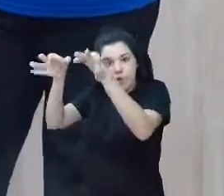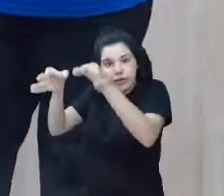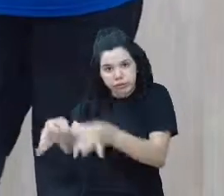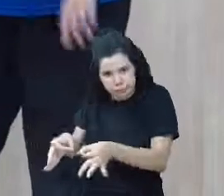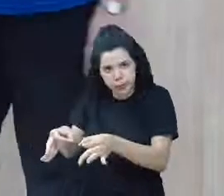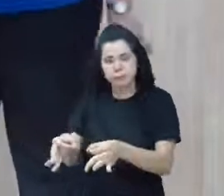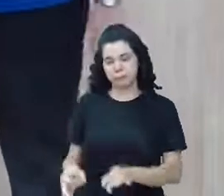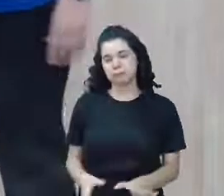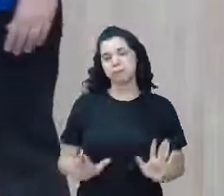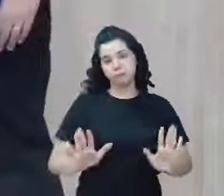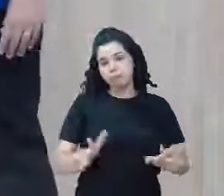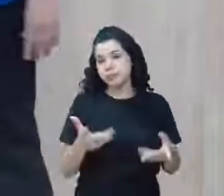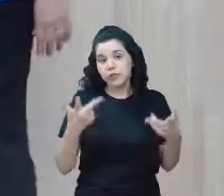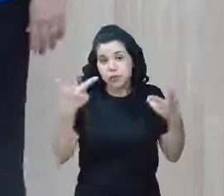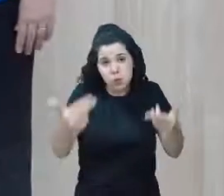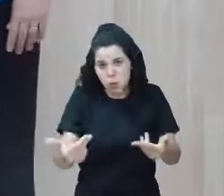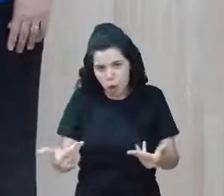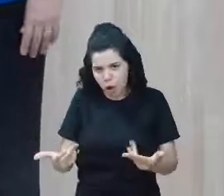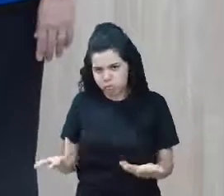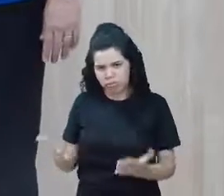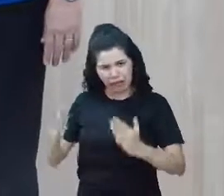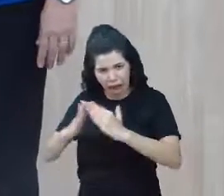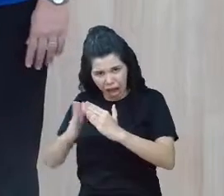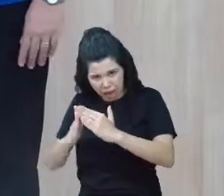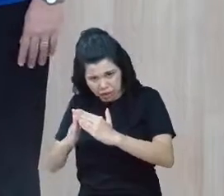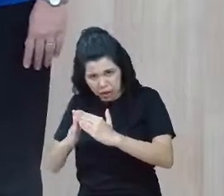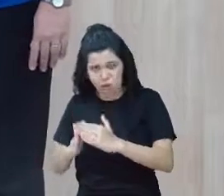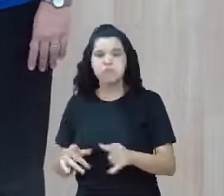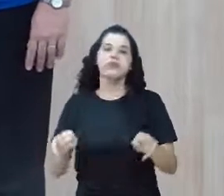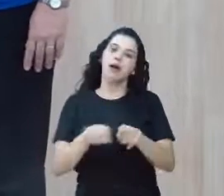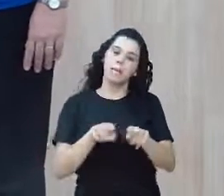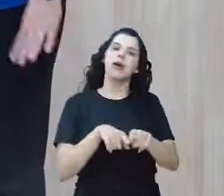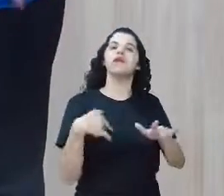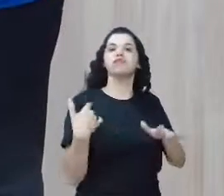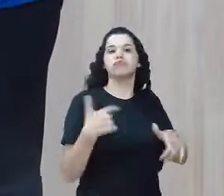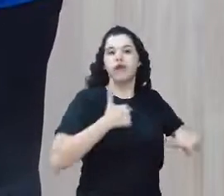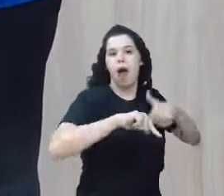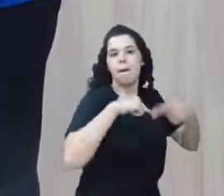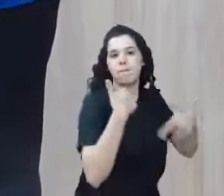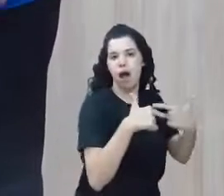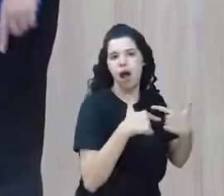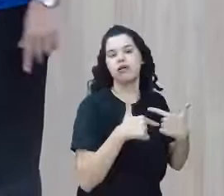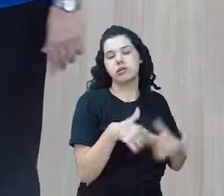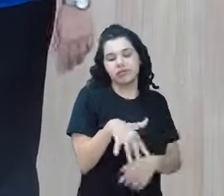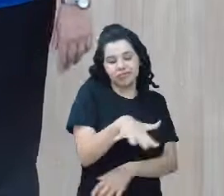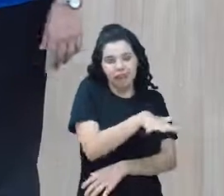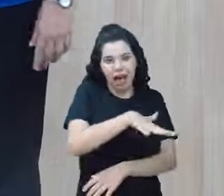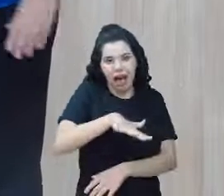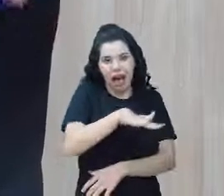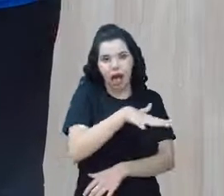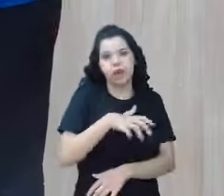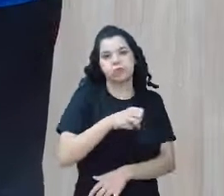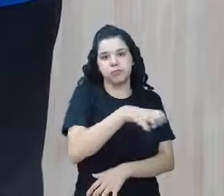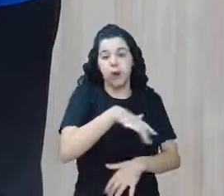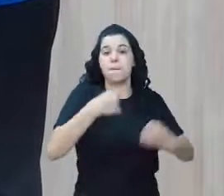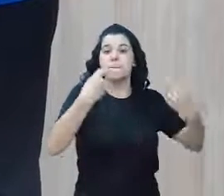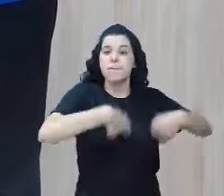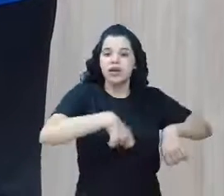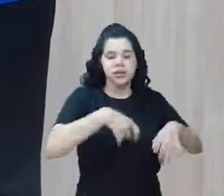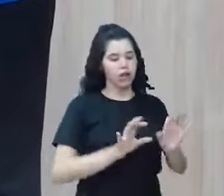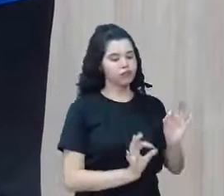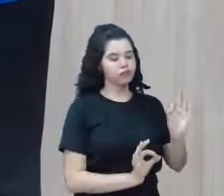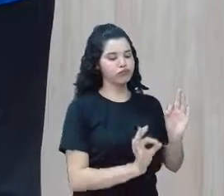Pois é. Não só na nossa casa, mas no nosso trabalho, no nosso mundo profissional. Precisamos